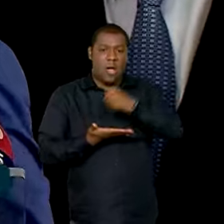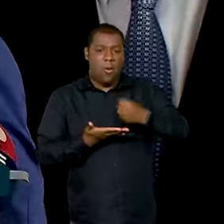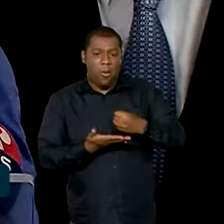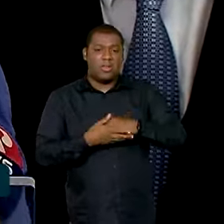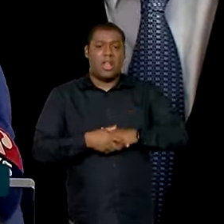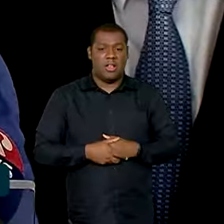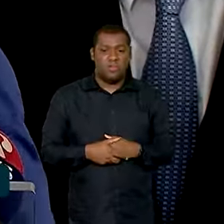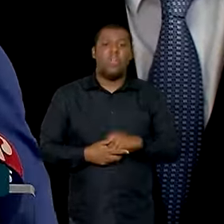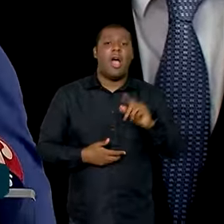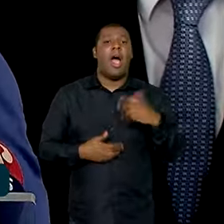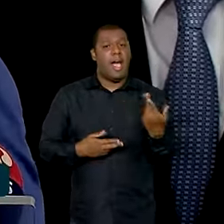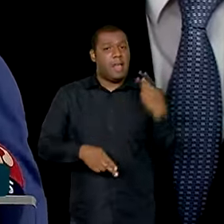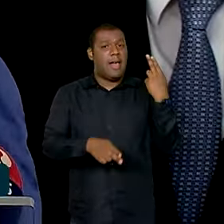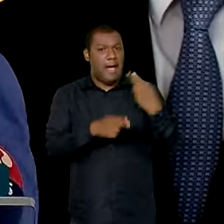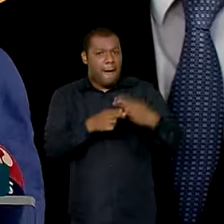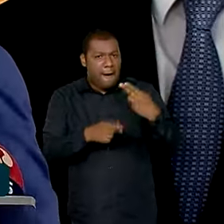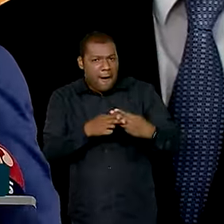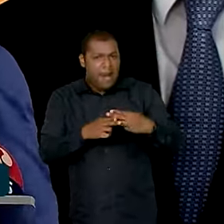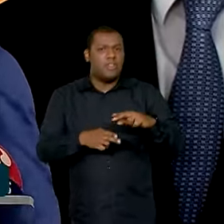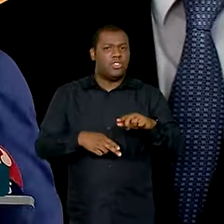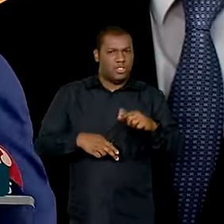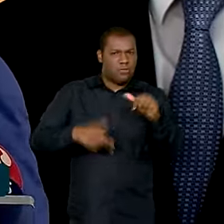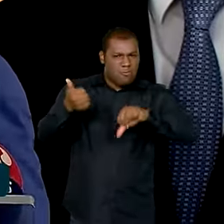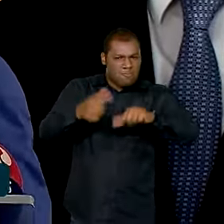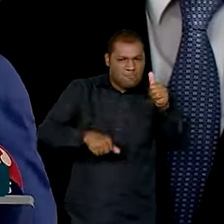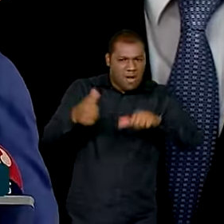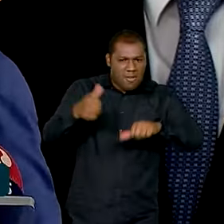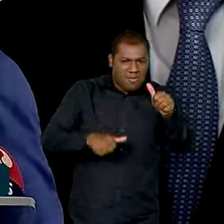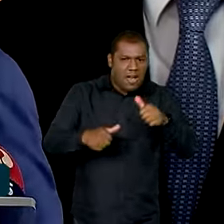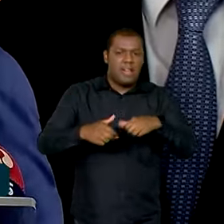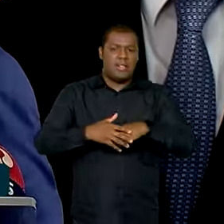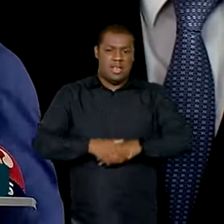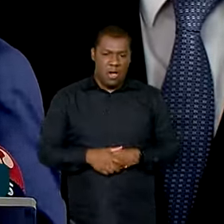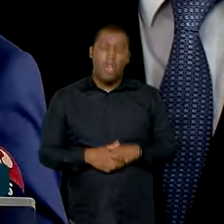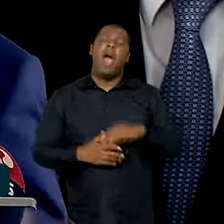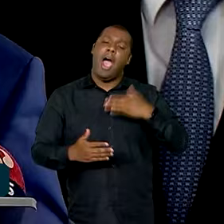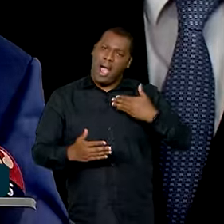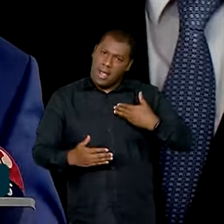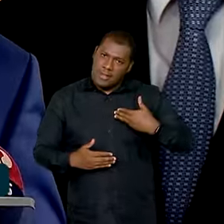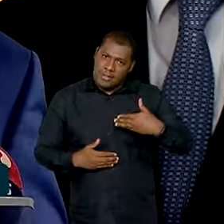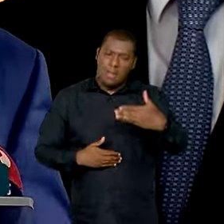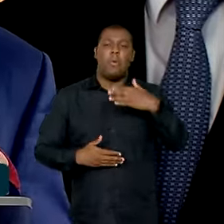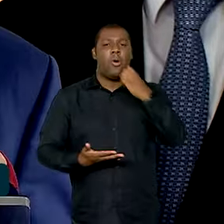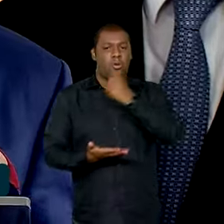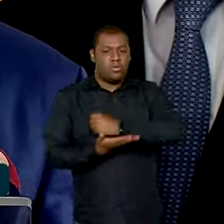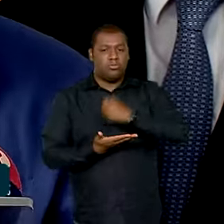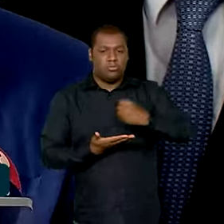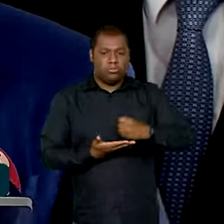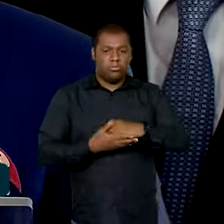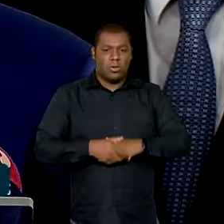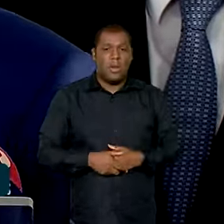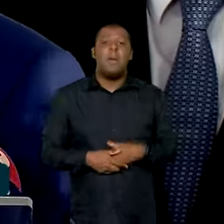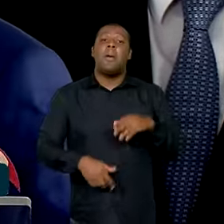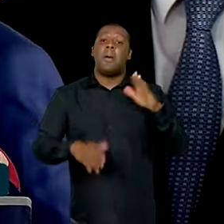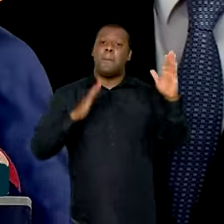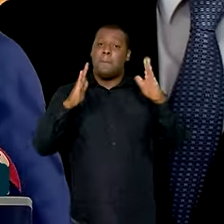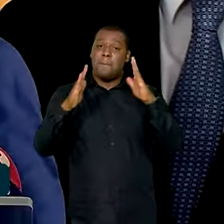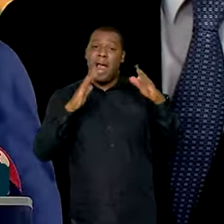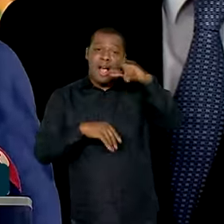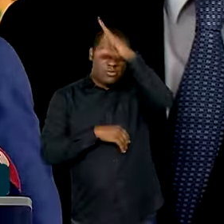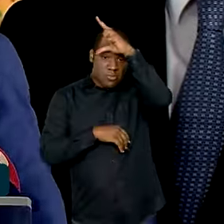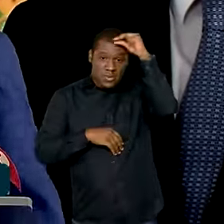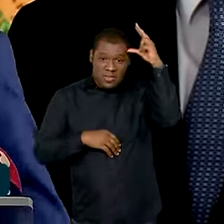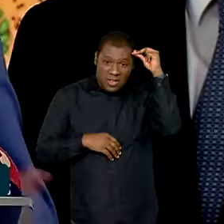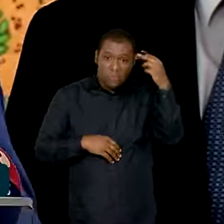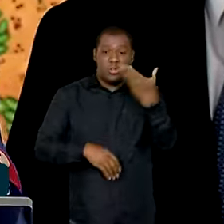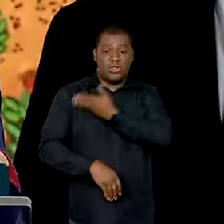análise e na análise da Caixa, para que a gente possa, a partir daí, dar sequência nos contratos. Nós temos aí, nós demos um prazo às prefeituras e às construtoras e aos governos